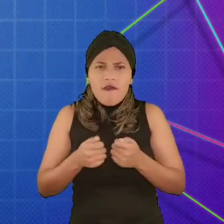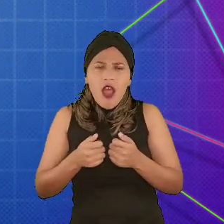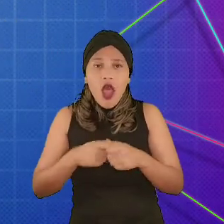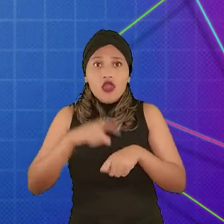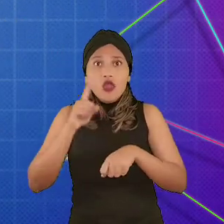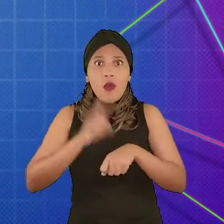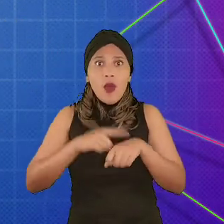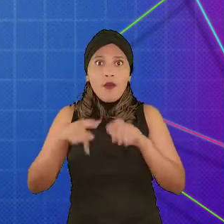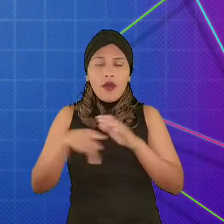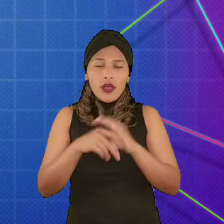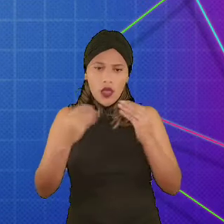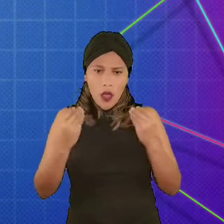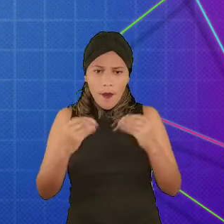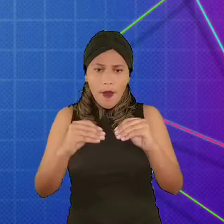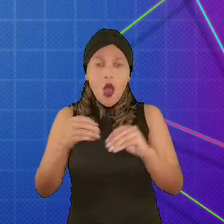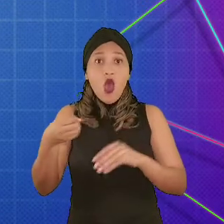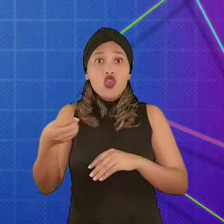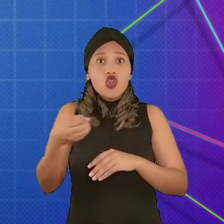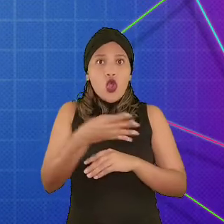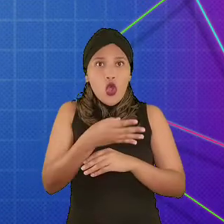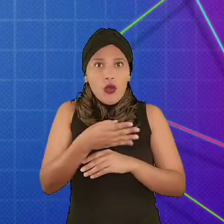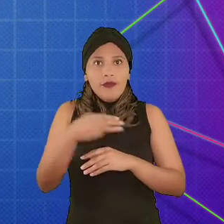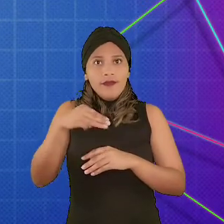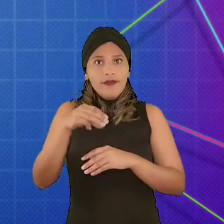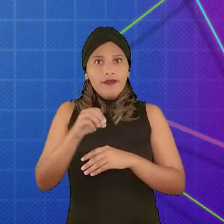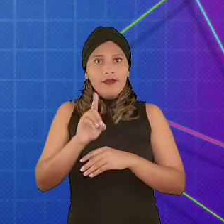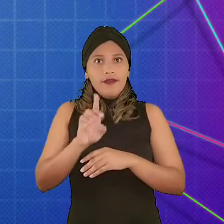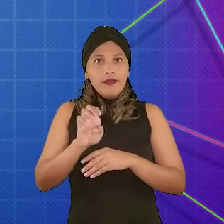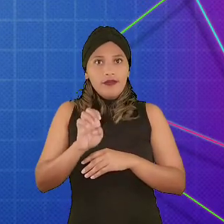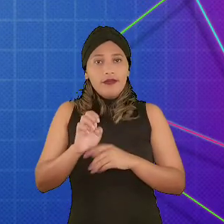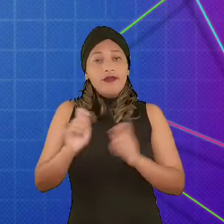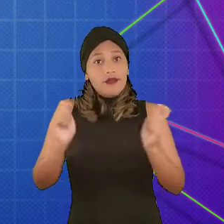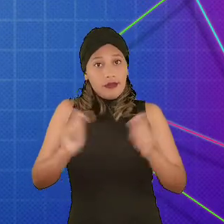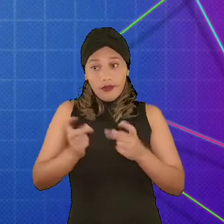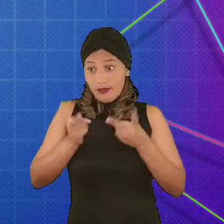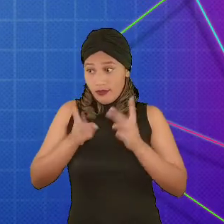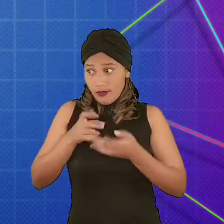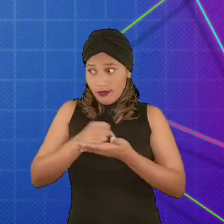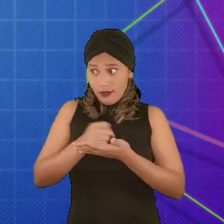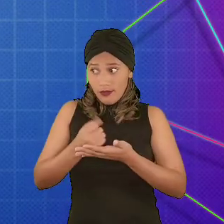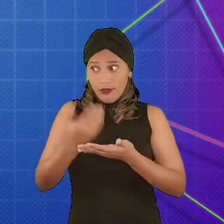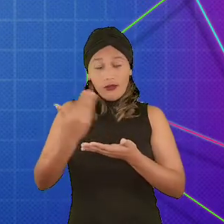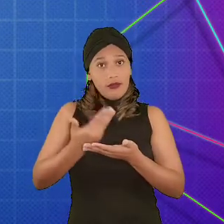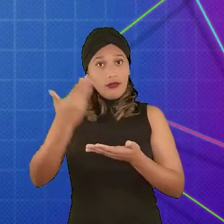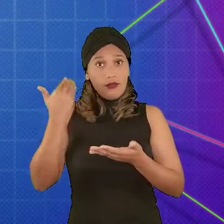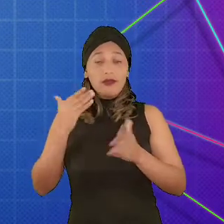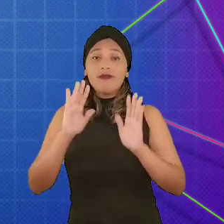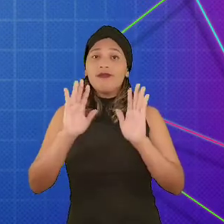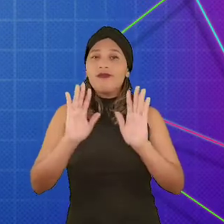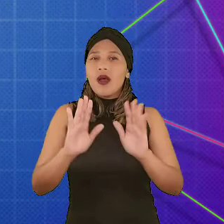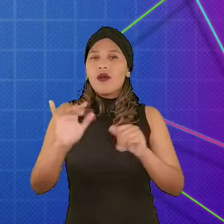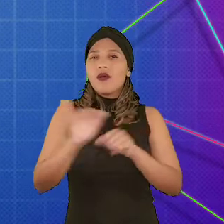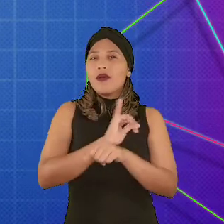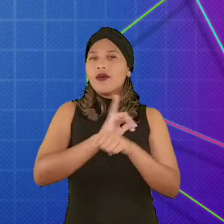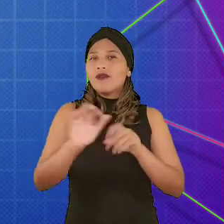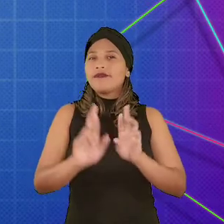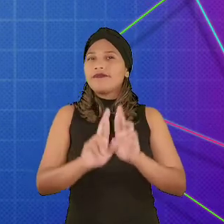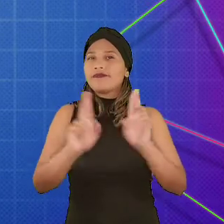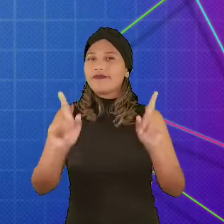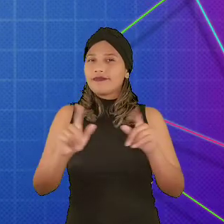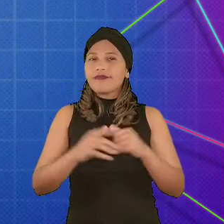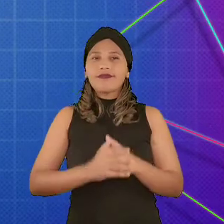do momento que é instalado nele o novo Game Mod, você pode jogar o mesmo jogo que você jogava antes, mas de uma forma